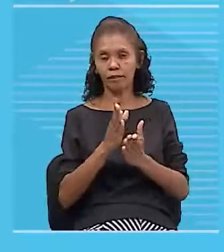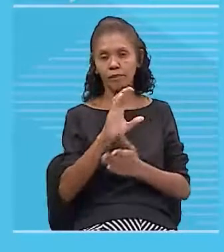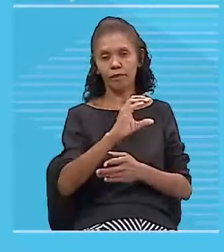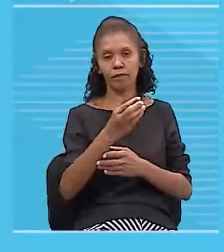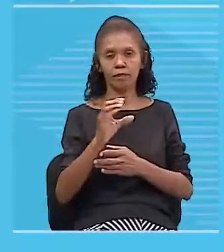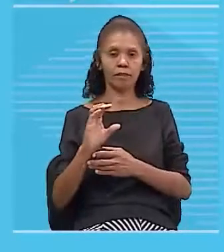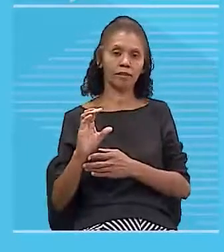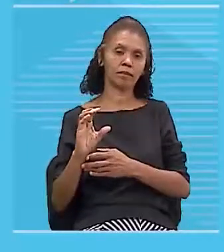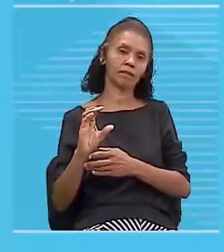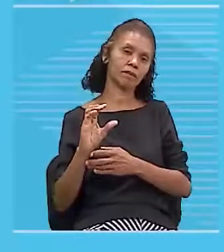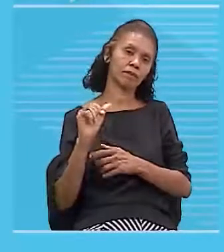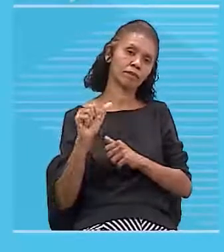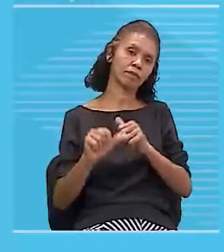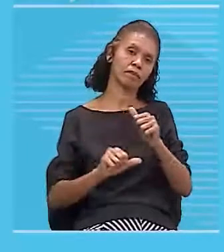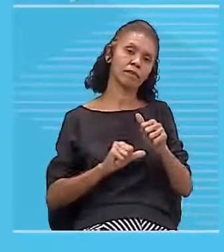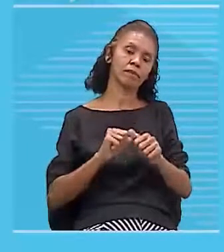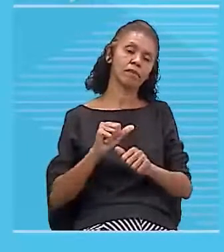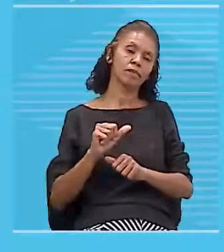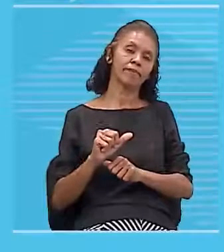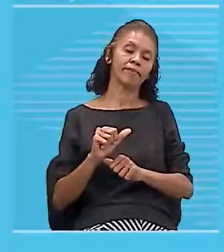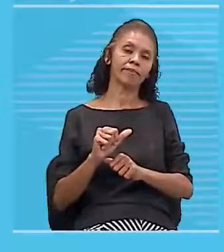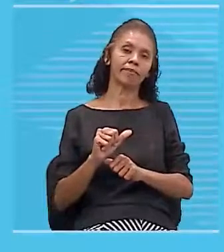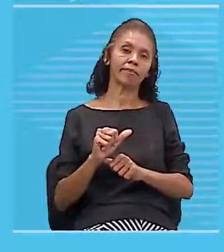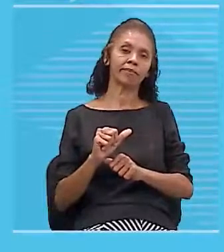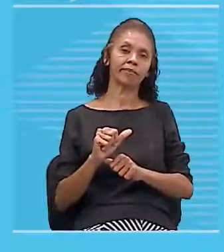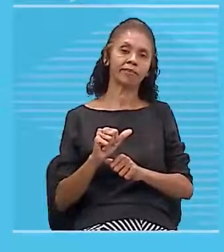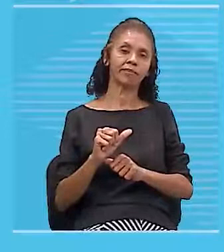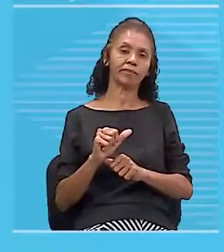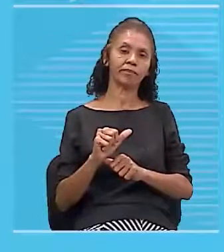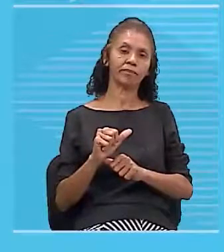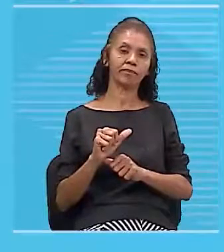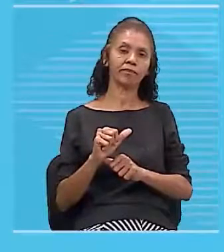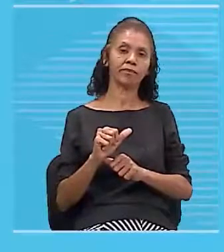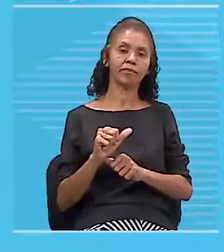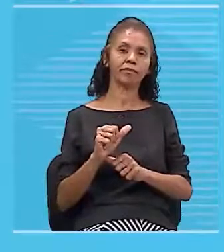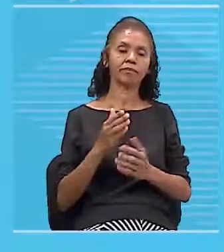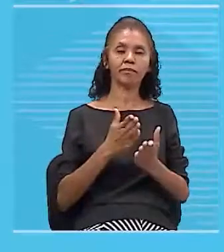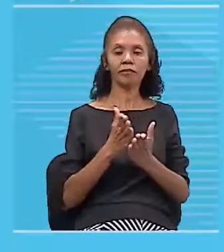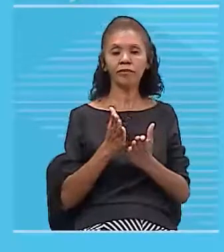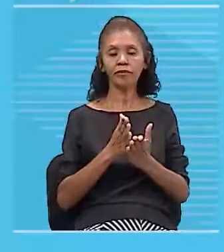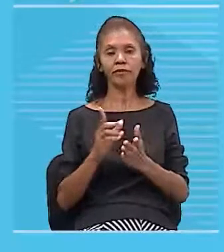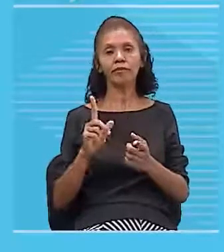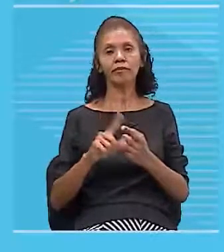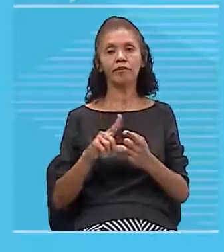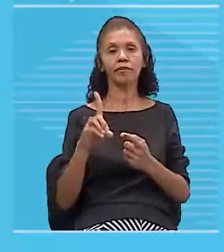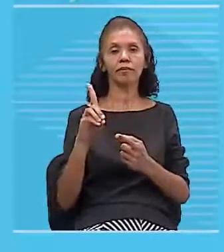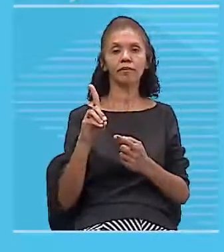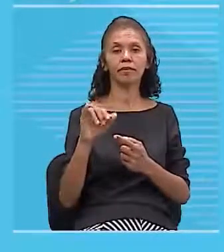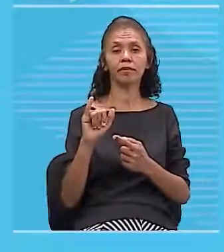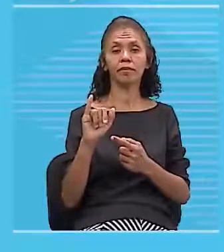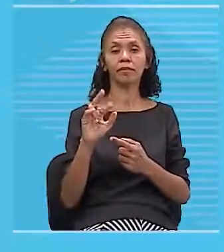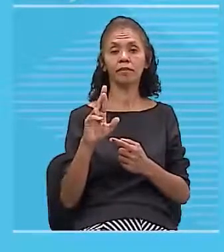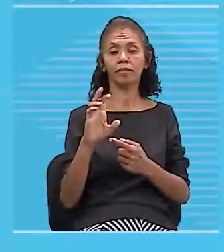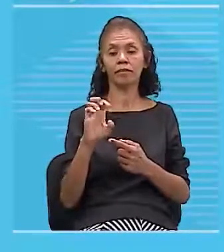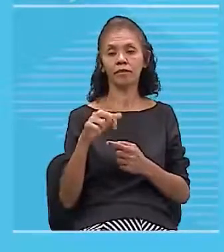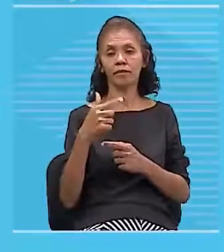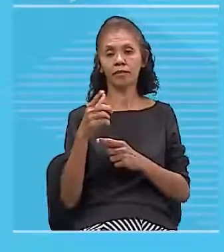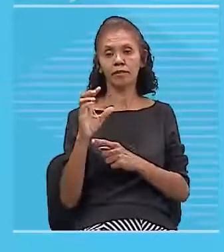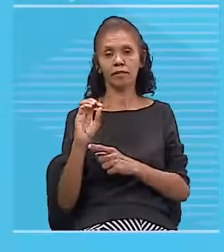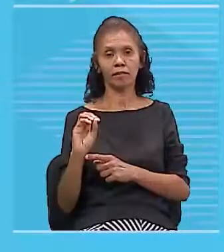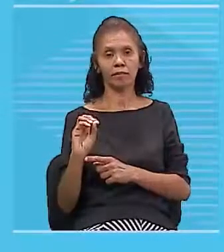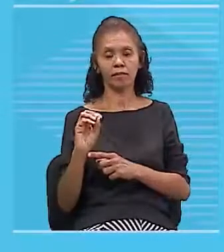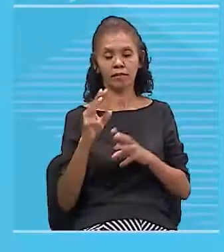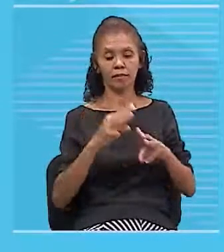a direção, vai alterar o sentido também do campo magnético. Tá bom? Então,